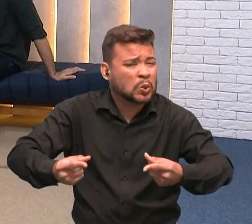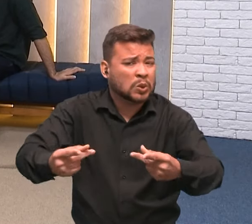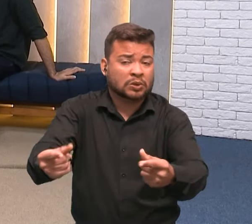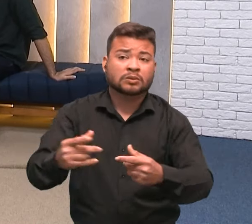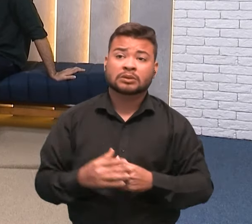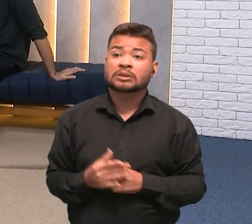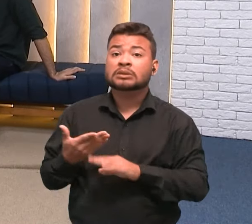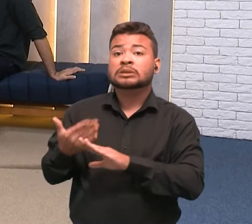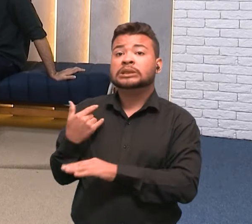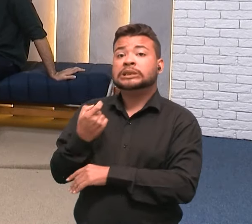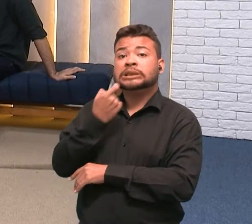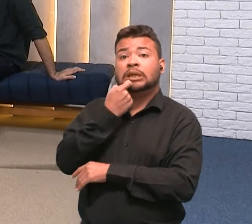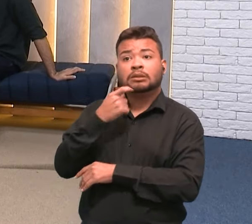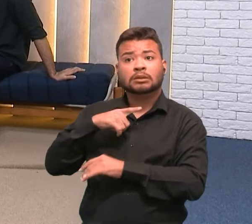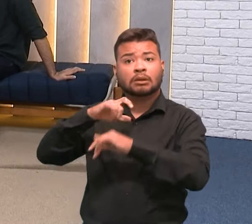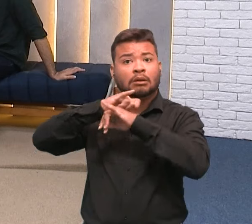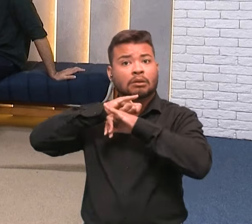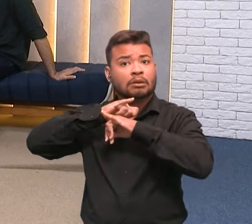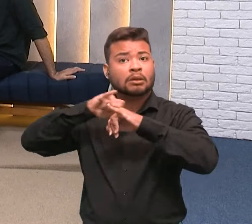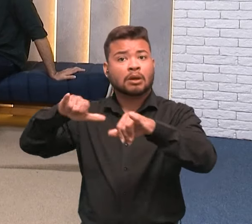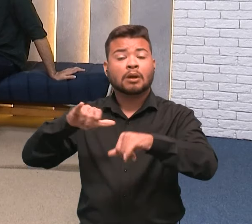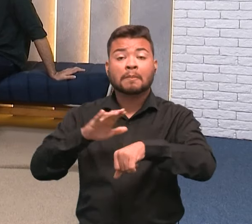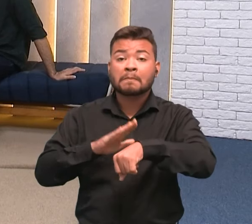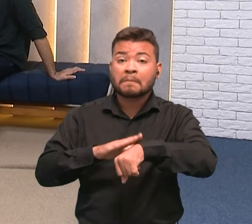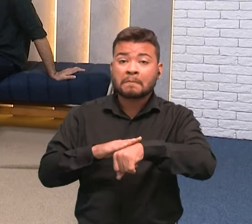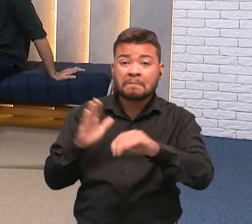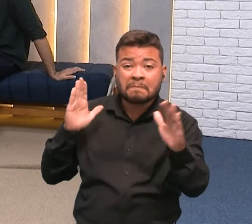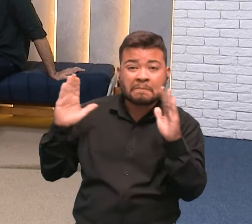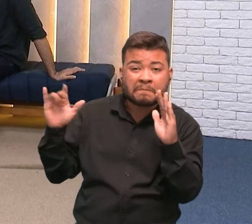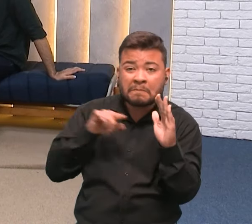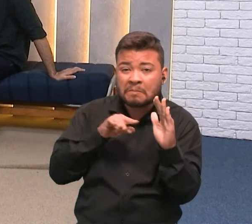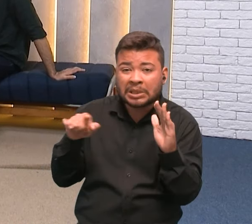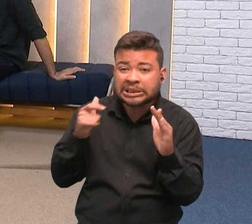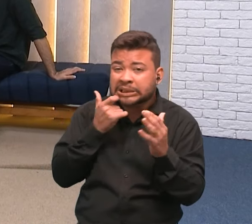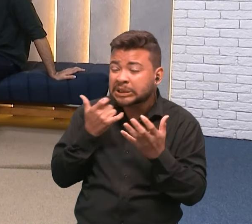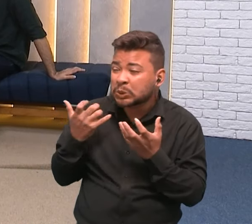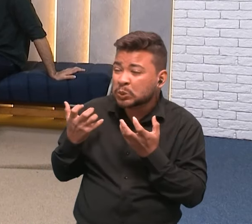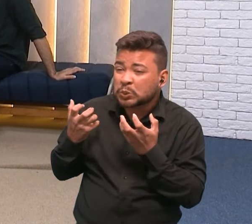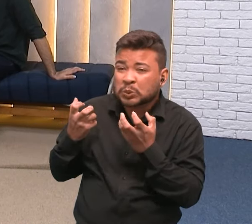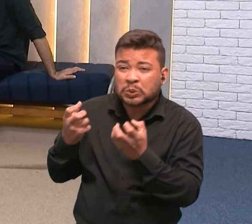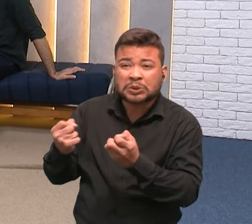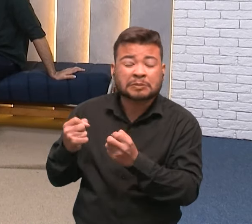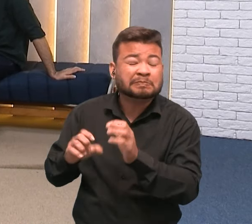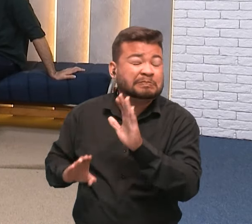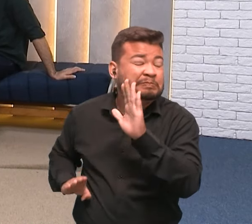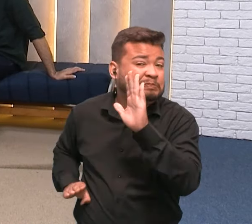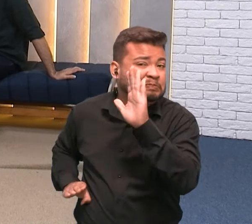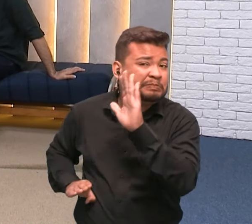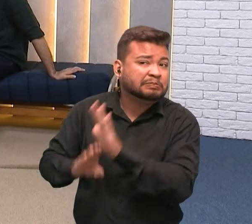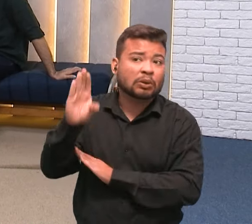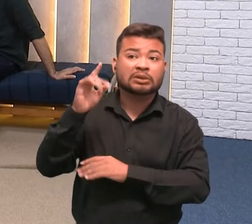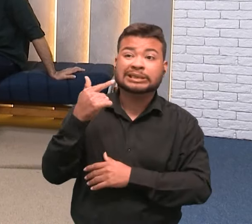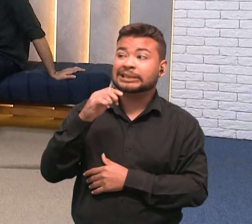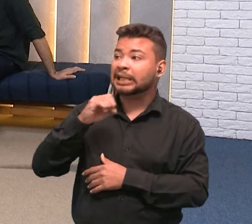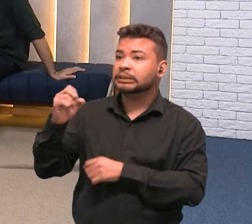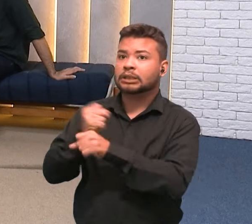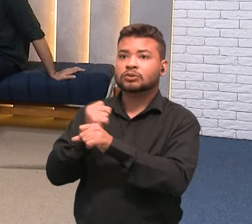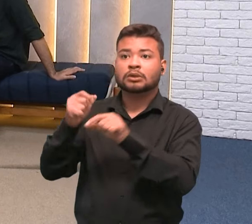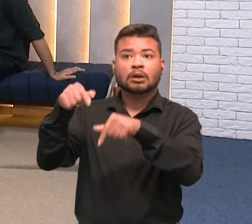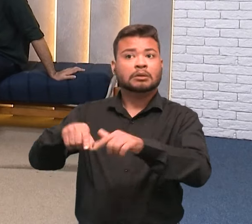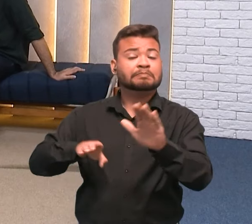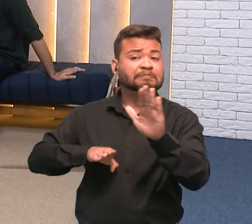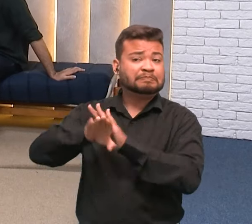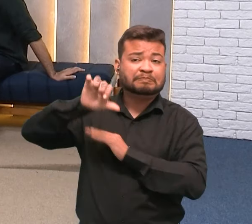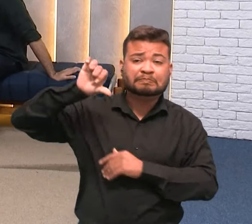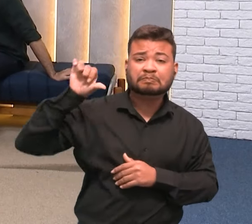de tempo seco o maior dos últimos 700 anos. Então, são preocupações muito necessárias